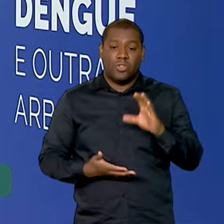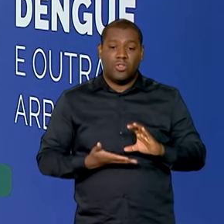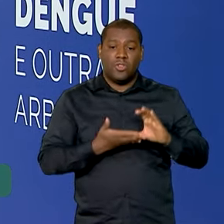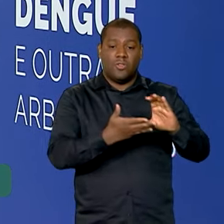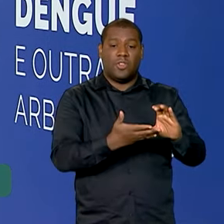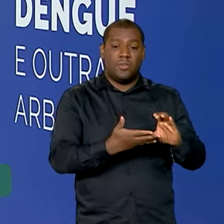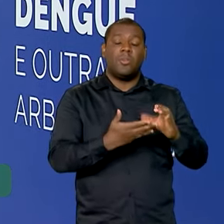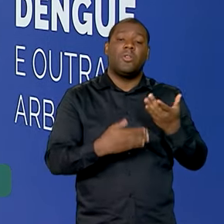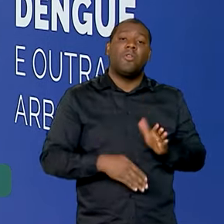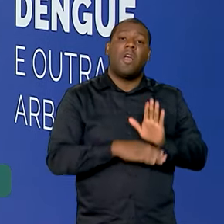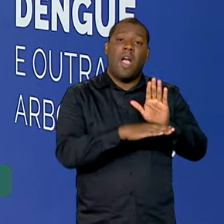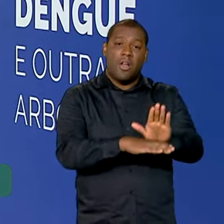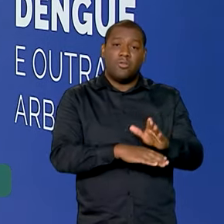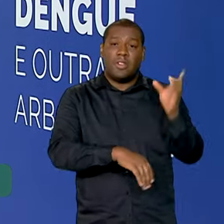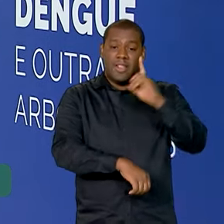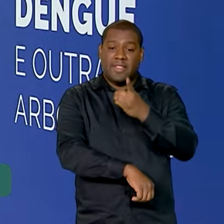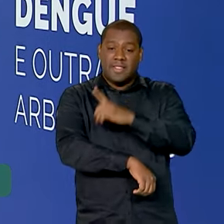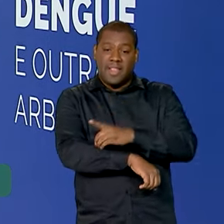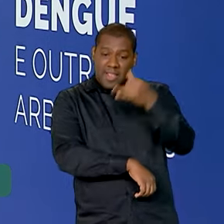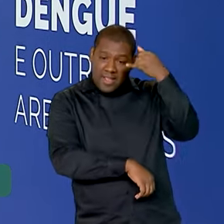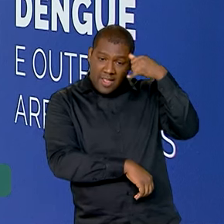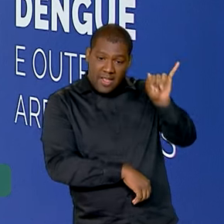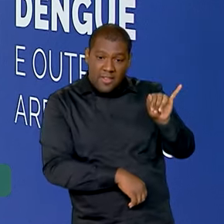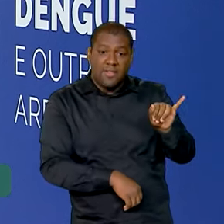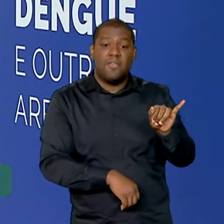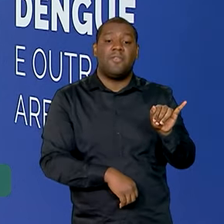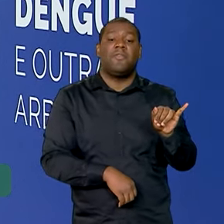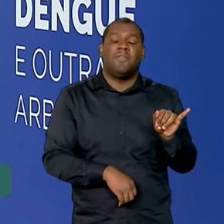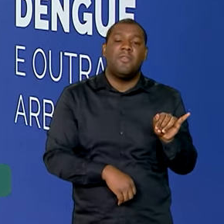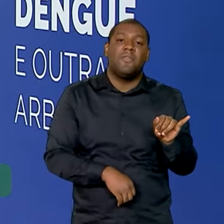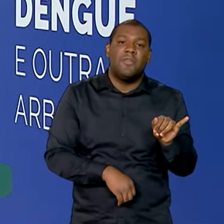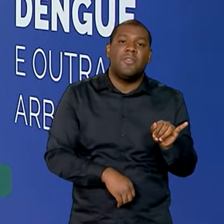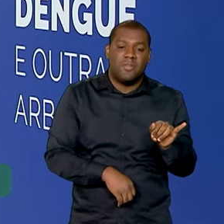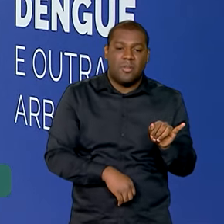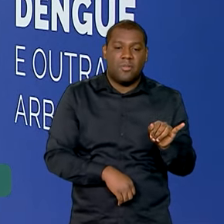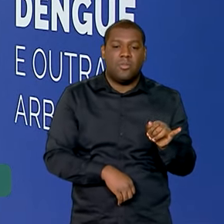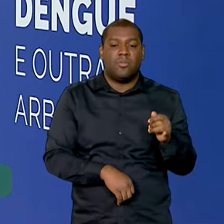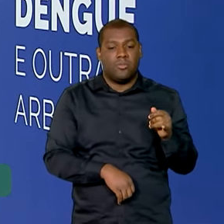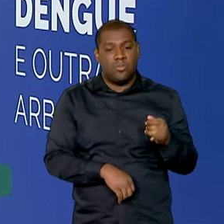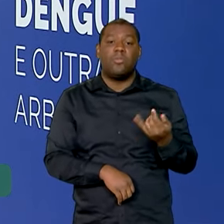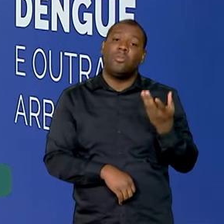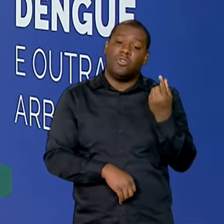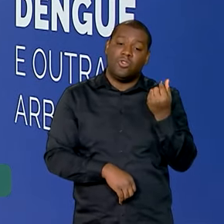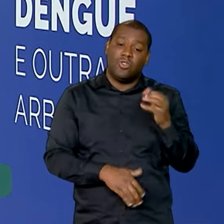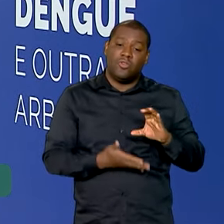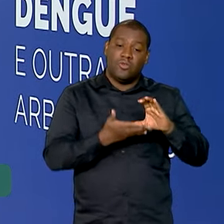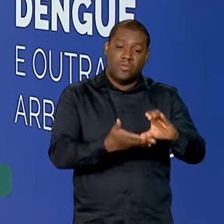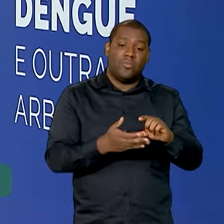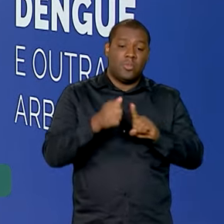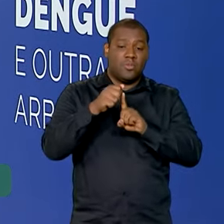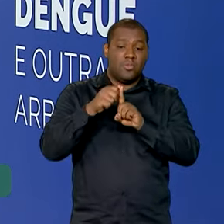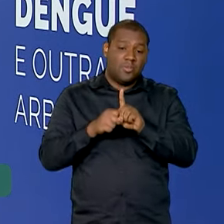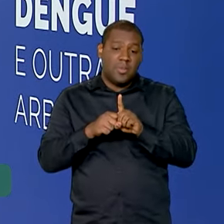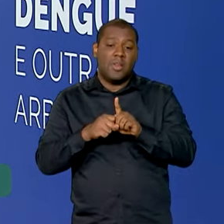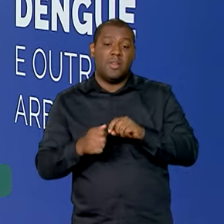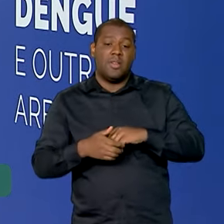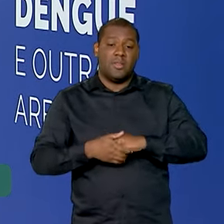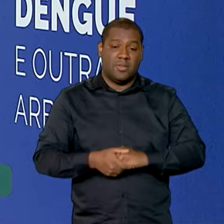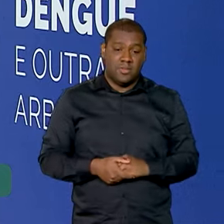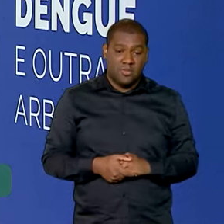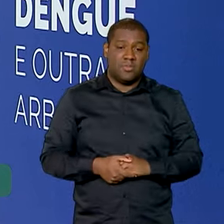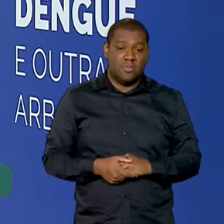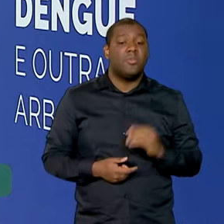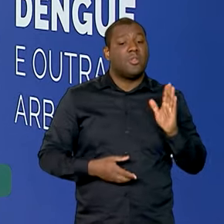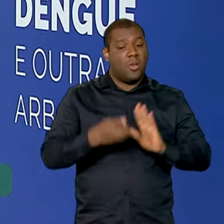prevenção e controle e contenção de riscos. Os repasses são mensais e feitos durante a vigência do